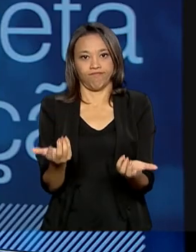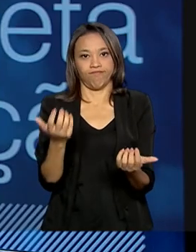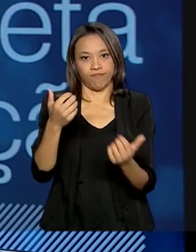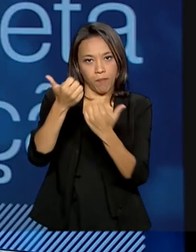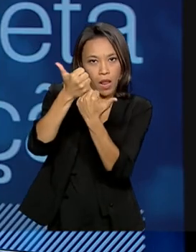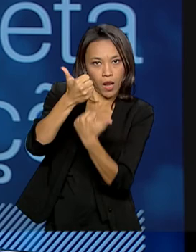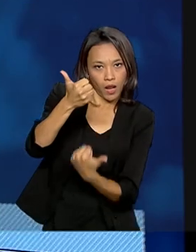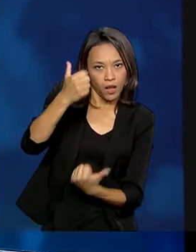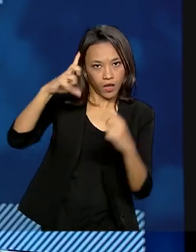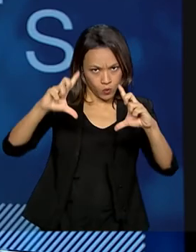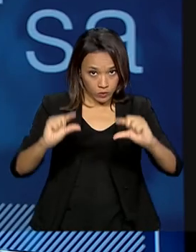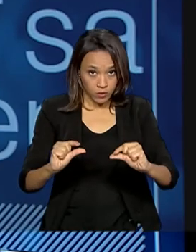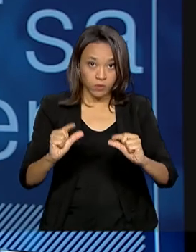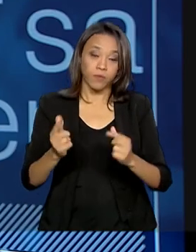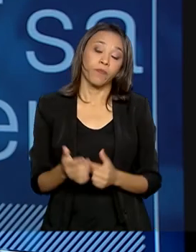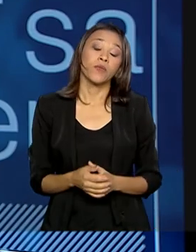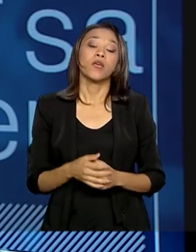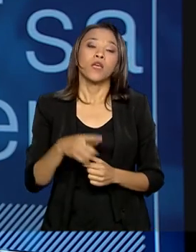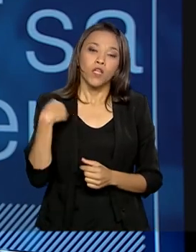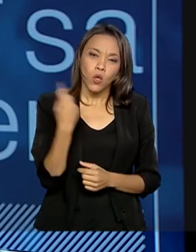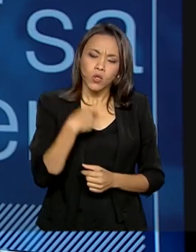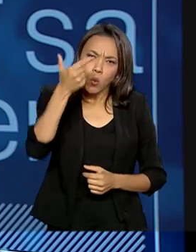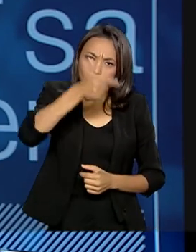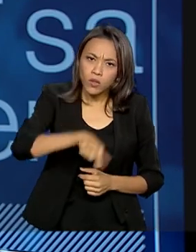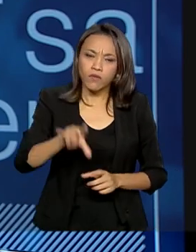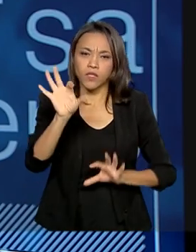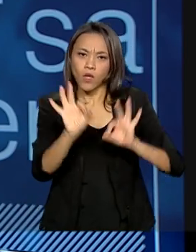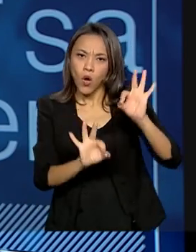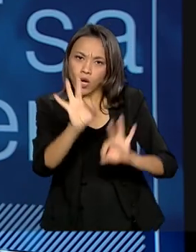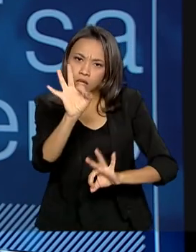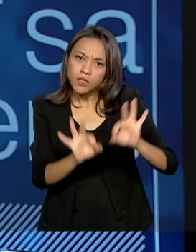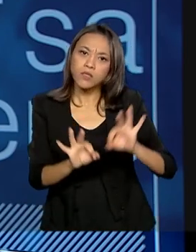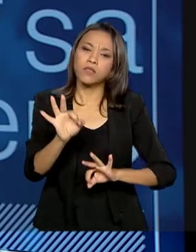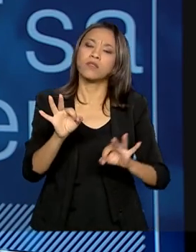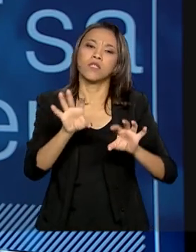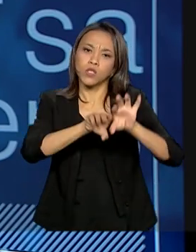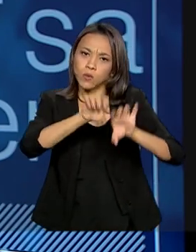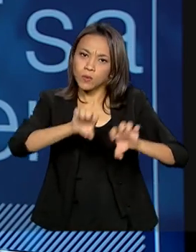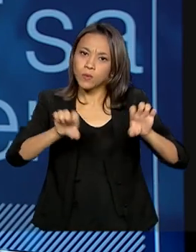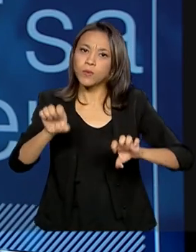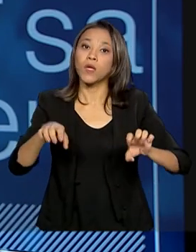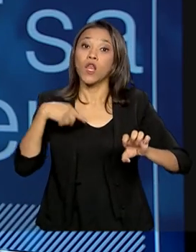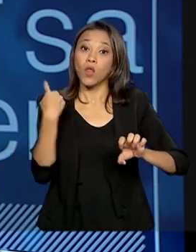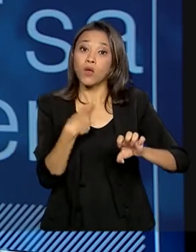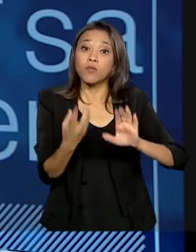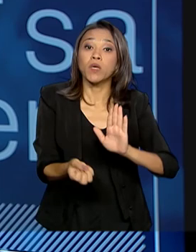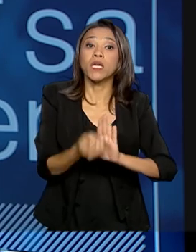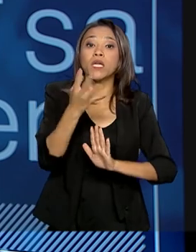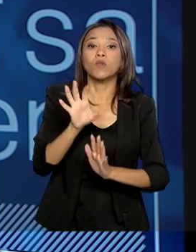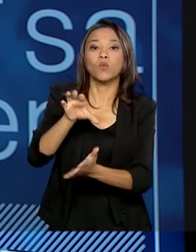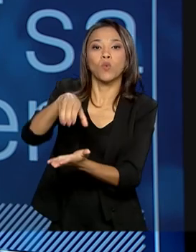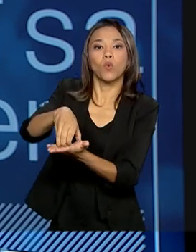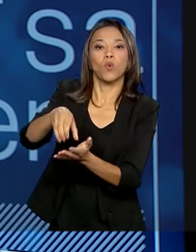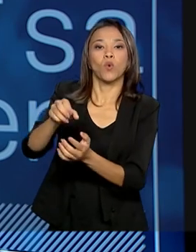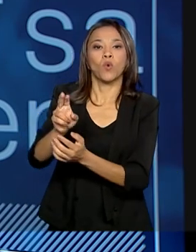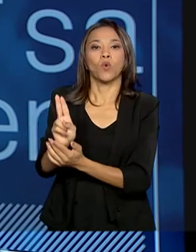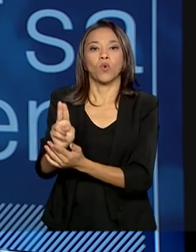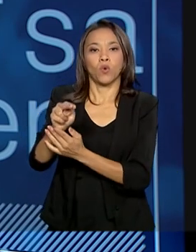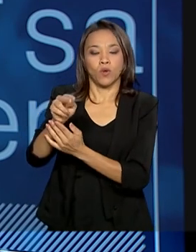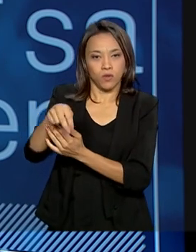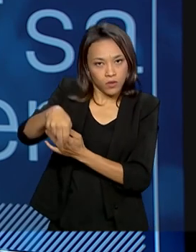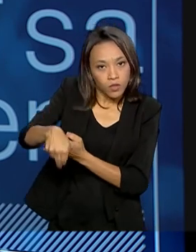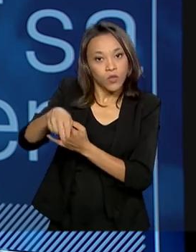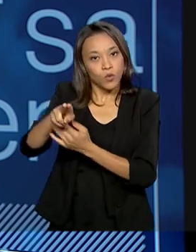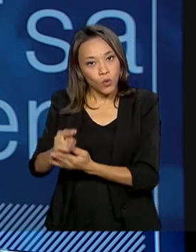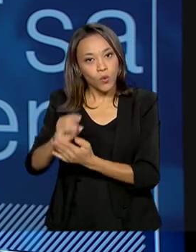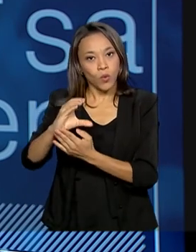fazendo uma reengenharia. Em cada unidade de conservação, nós estamos fazendo um núcleo de gestão integrado. Então, não vão ter um chefe em